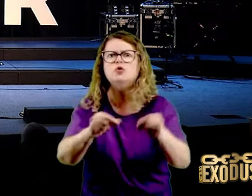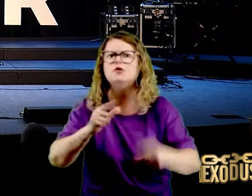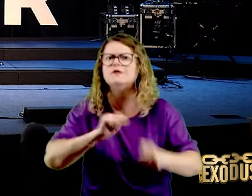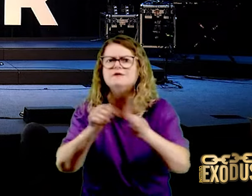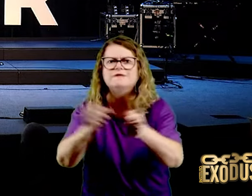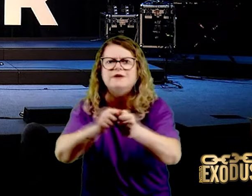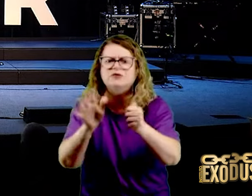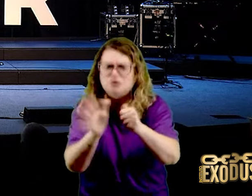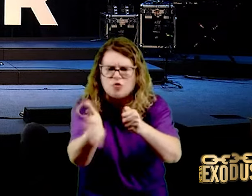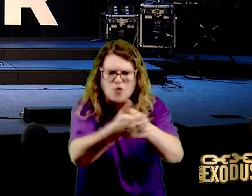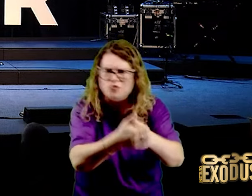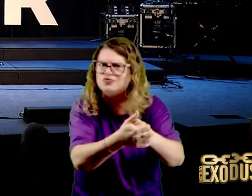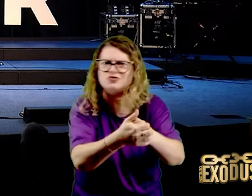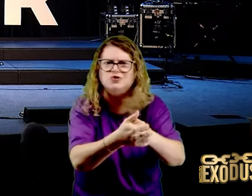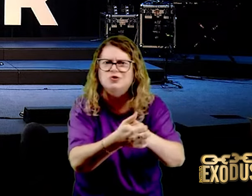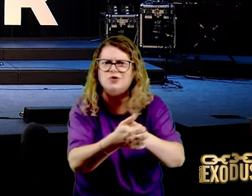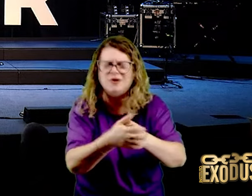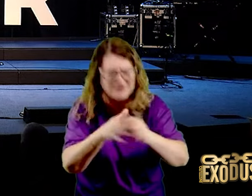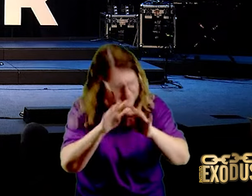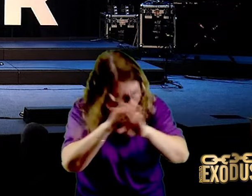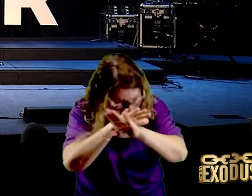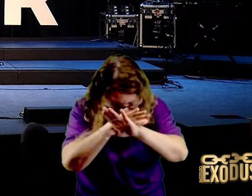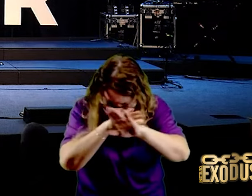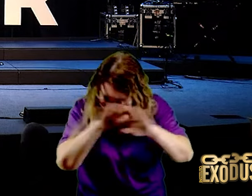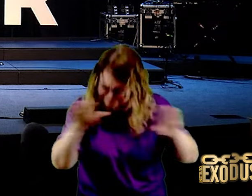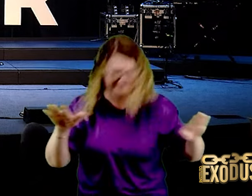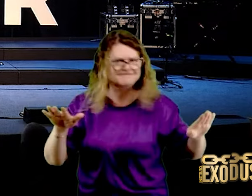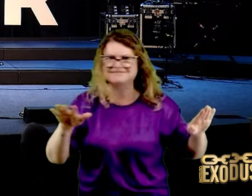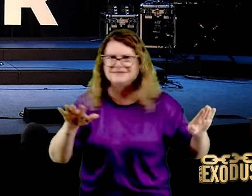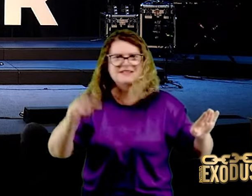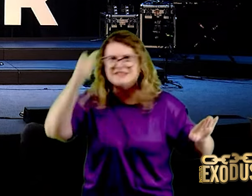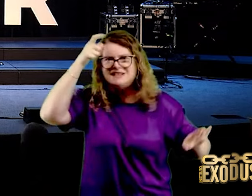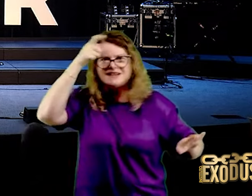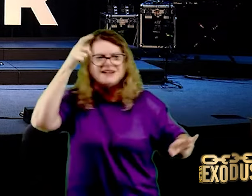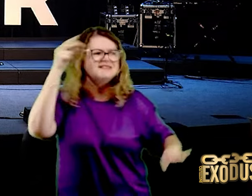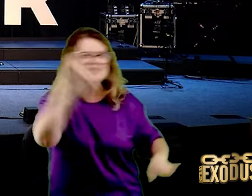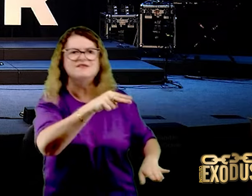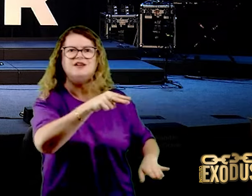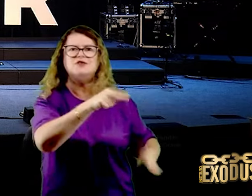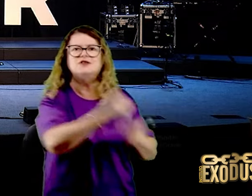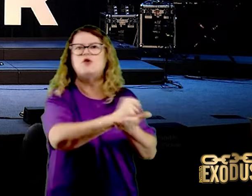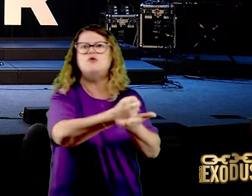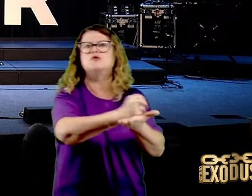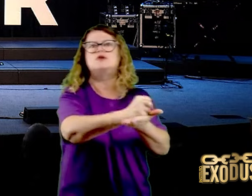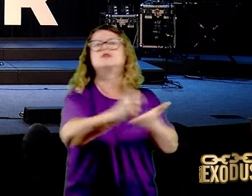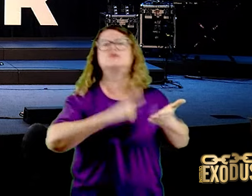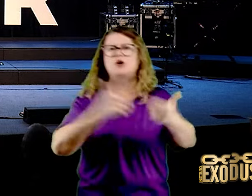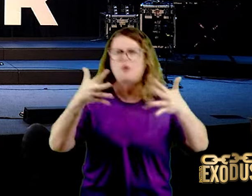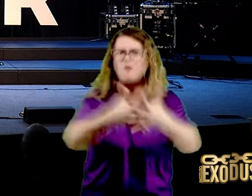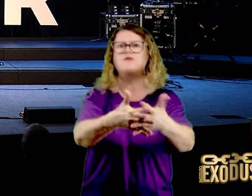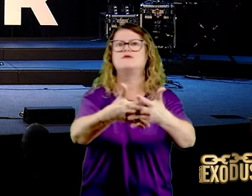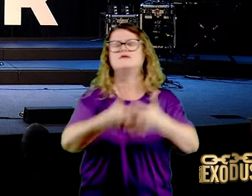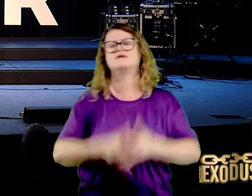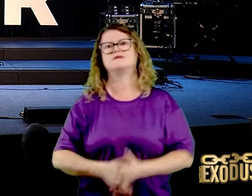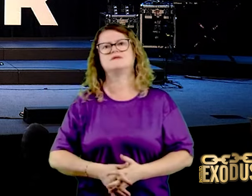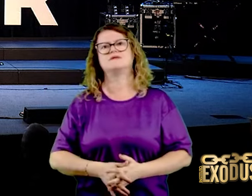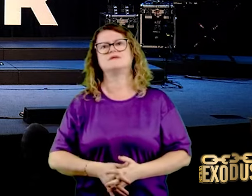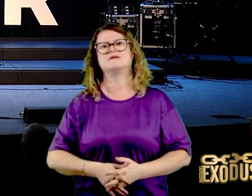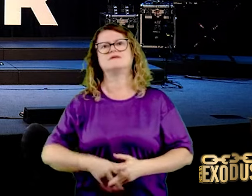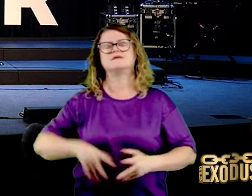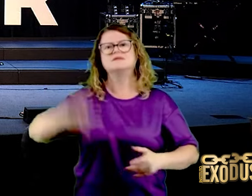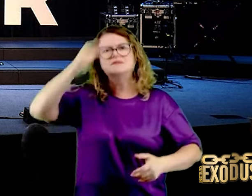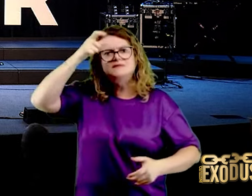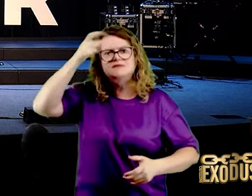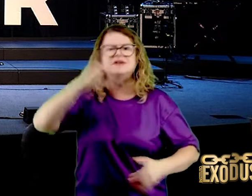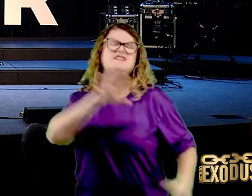toda a linha da tua vida que você quer apagar, Satanás está nesse meio aí. Tem uma confusão. Ele adora o oculto,